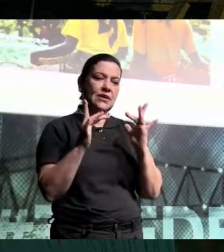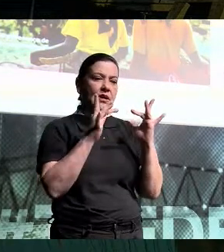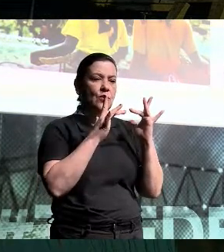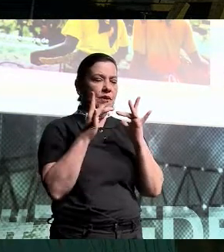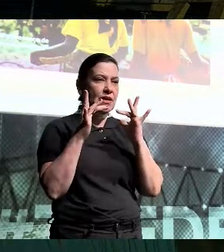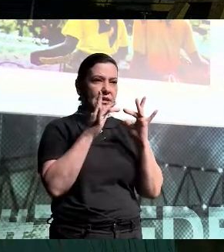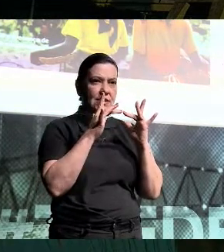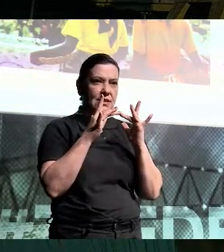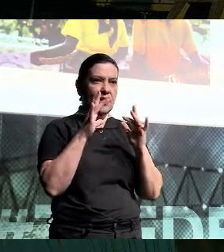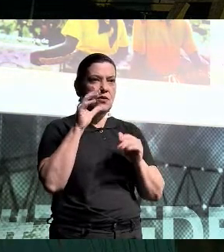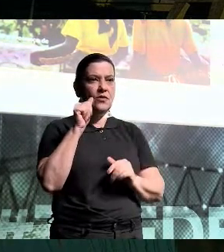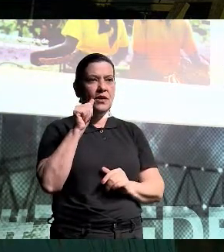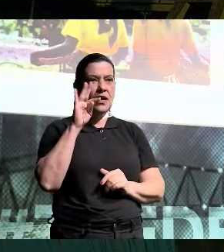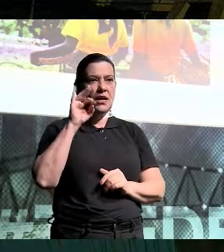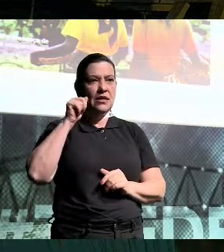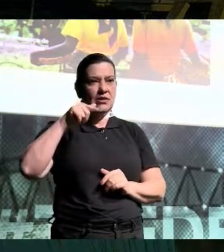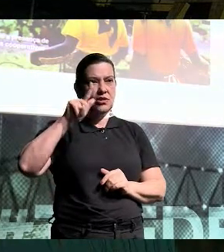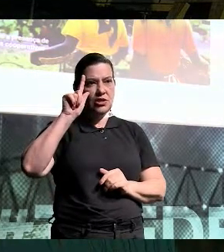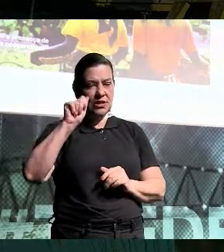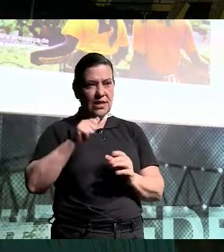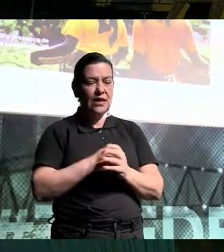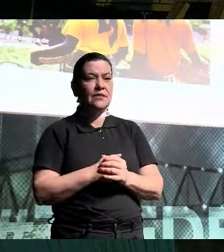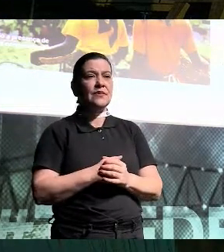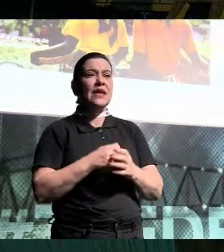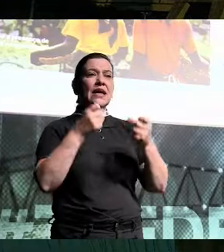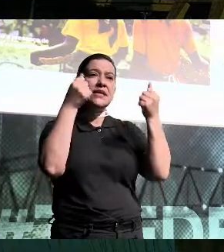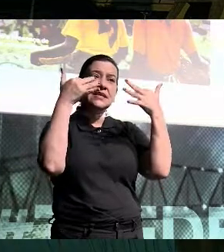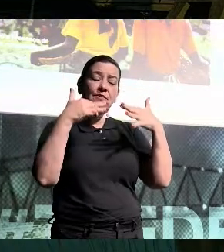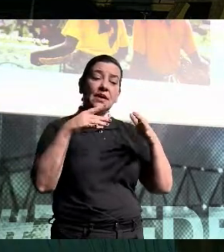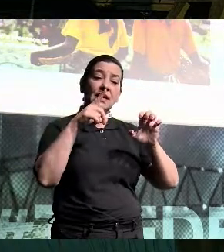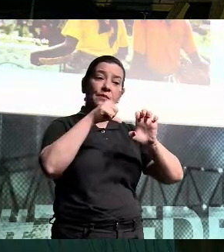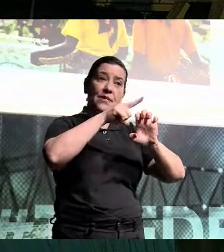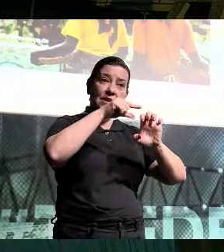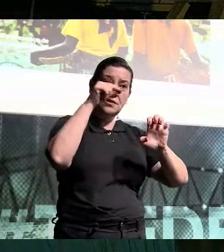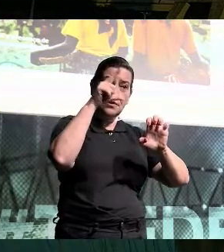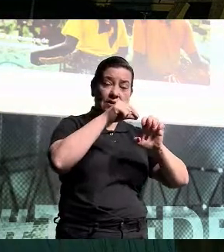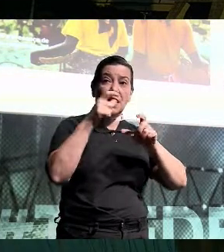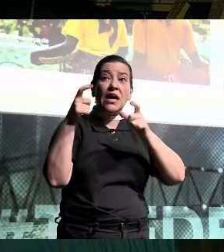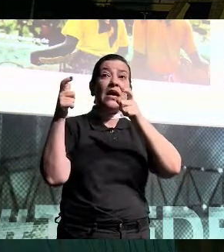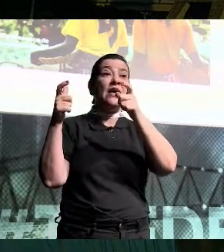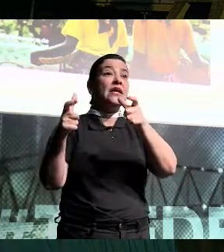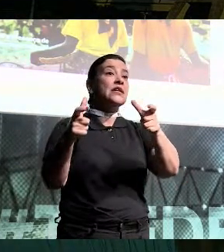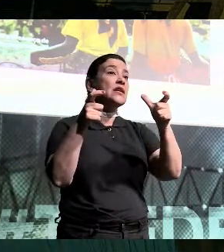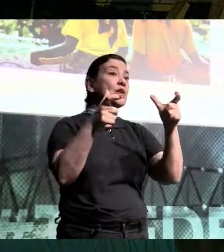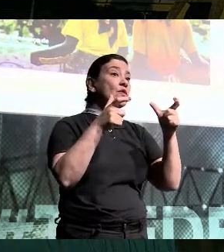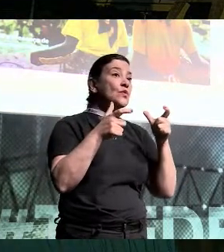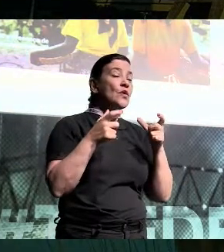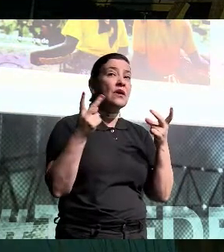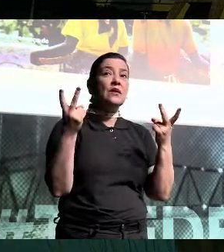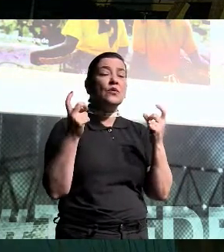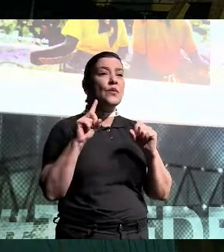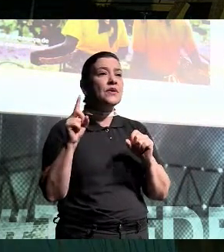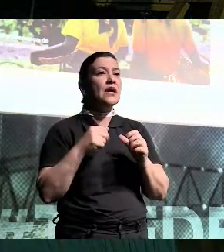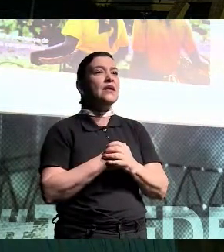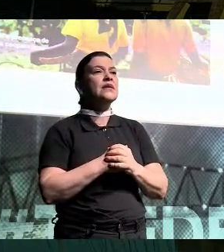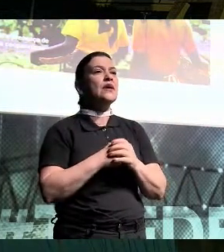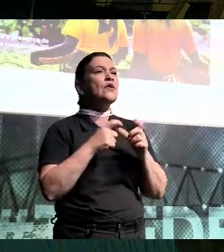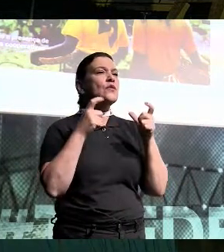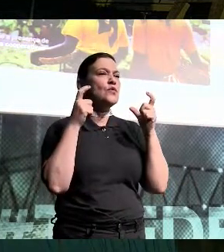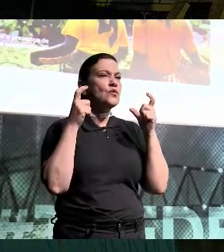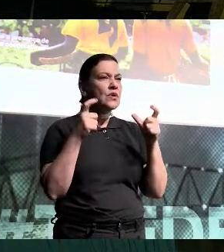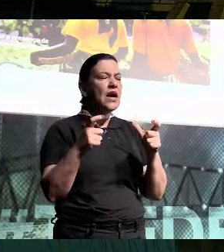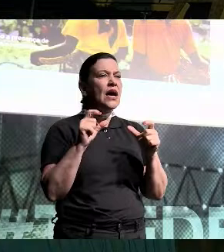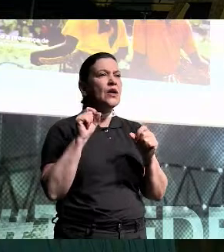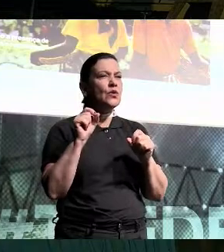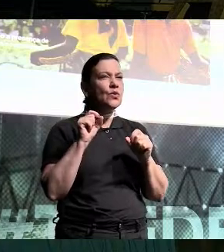Caatinga. A Conexão Caatinga, ela fala sobre empreendedorismo em regiões não tão óbvias assim. Então, a gente foi para um recorte de